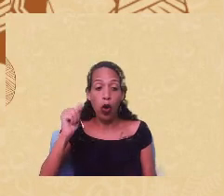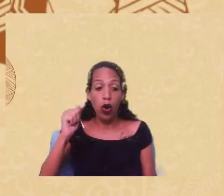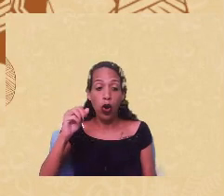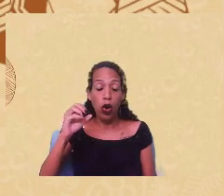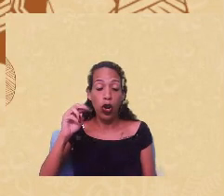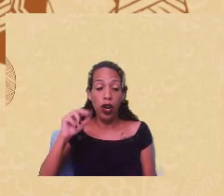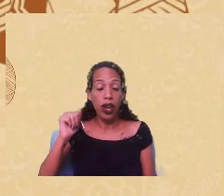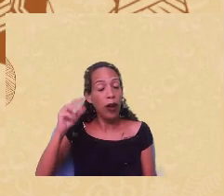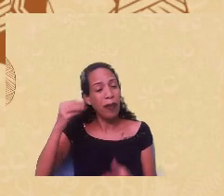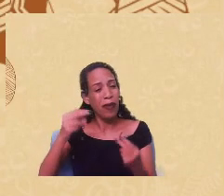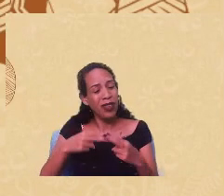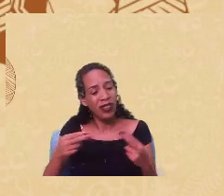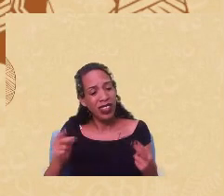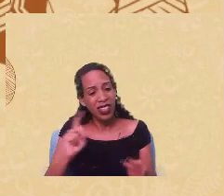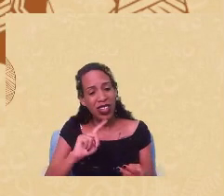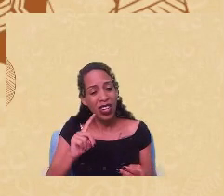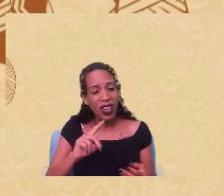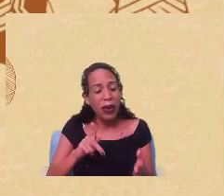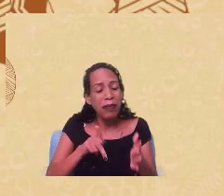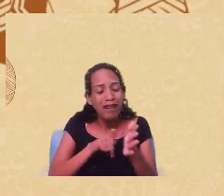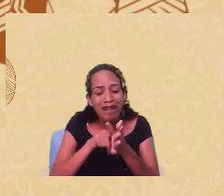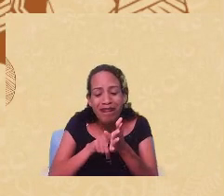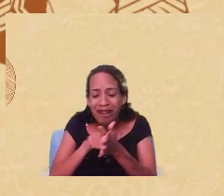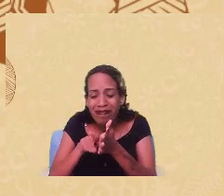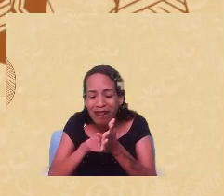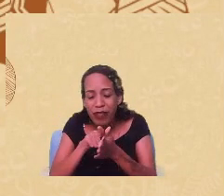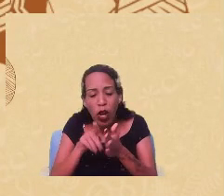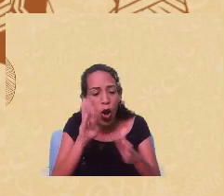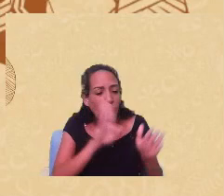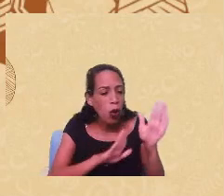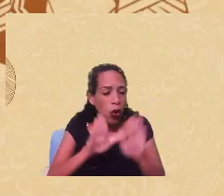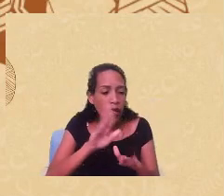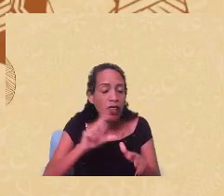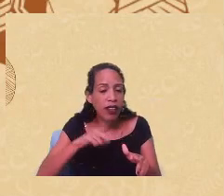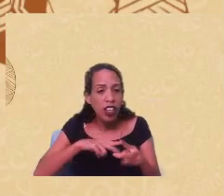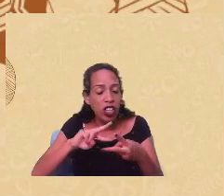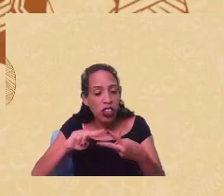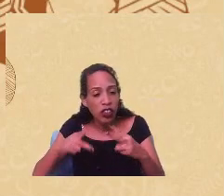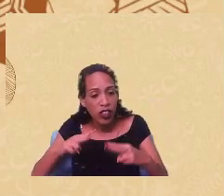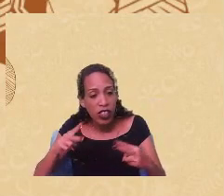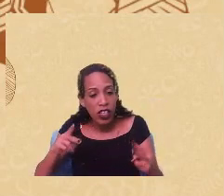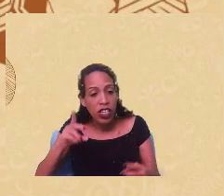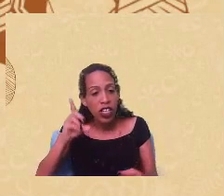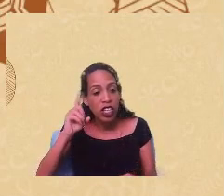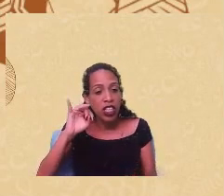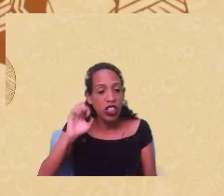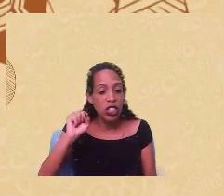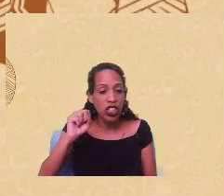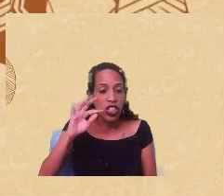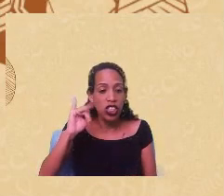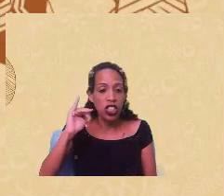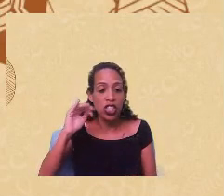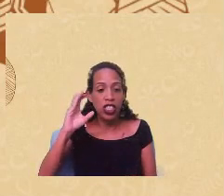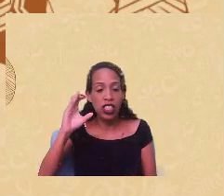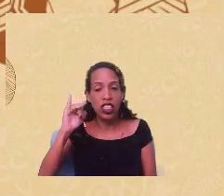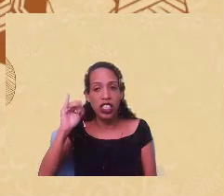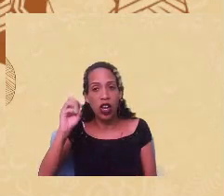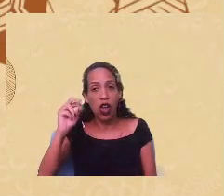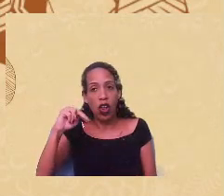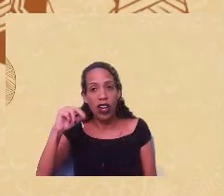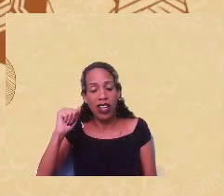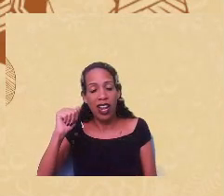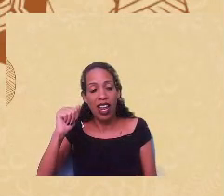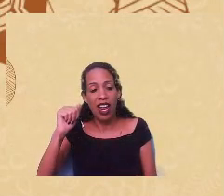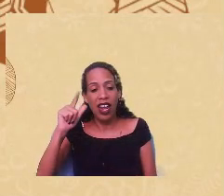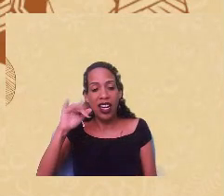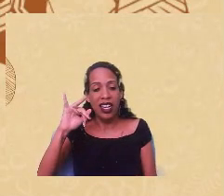investigado de uma forma cuidadosa. Então, existe uma diferença entre desinstitucionalizar o contato e o acesso que eu tenho ao meu